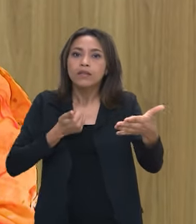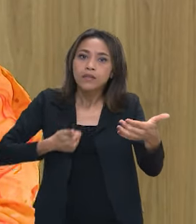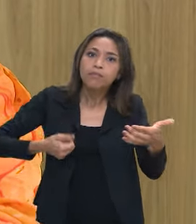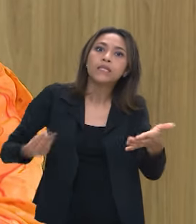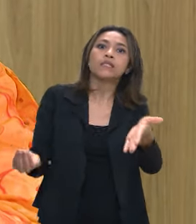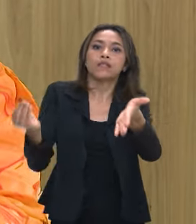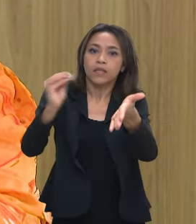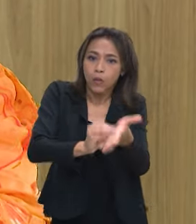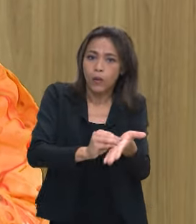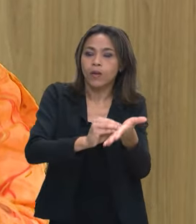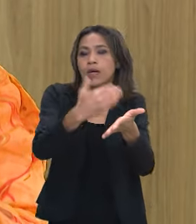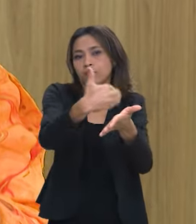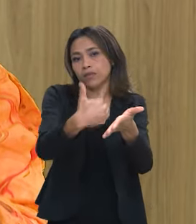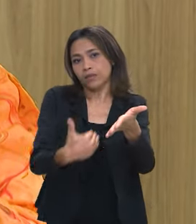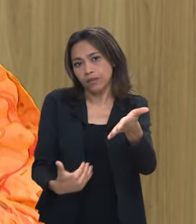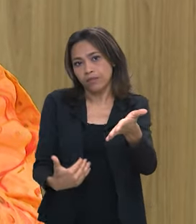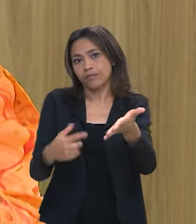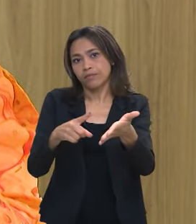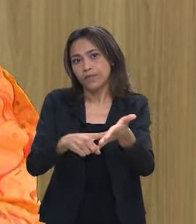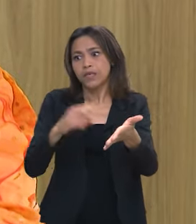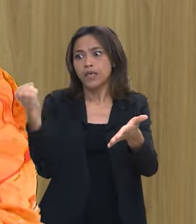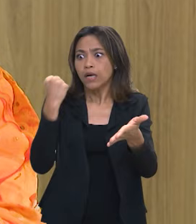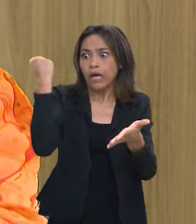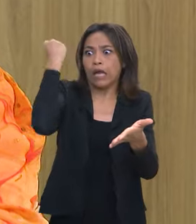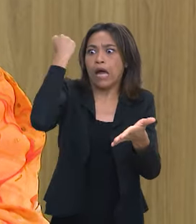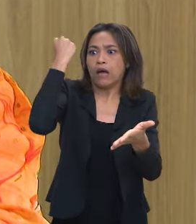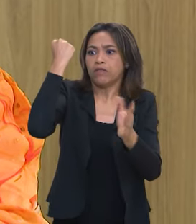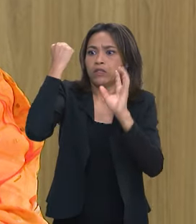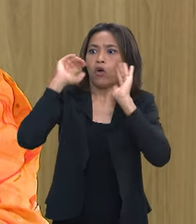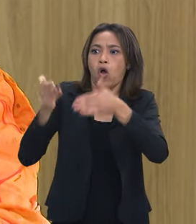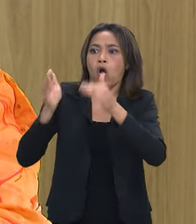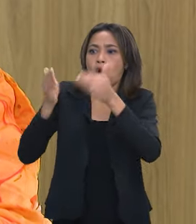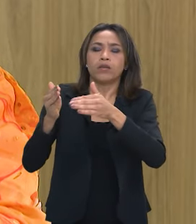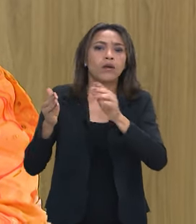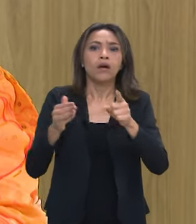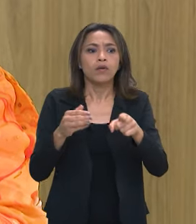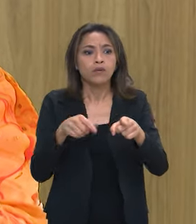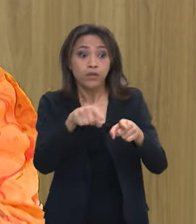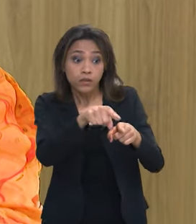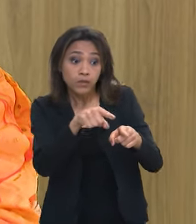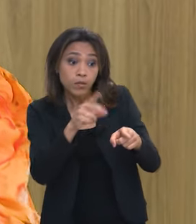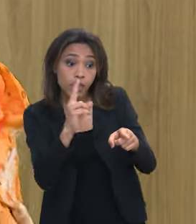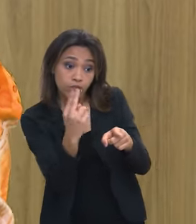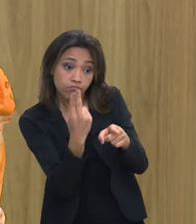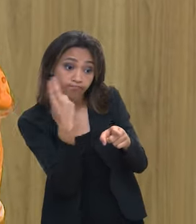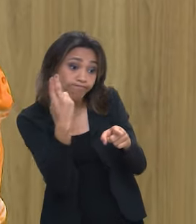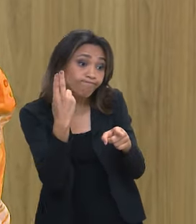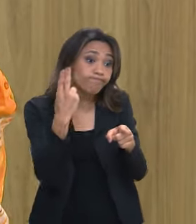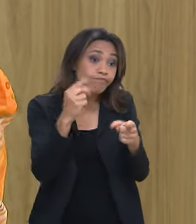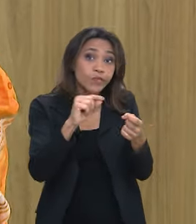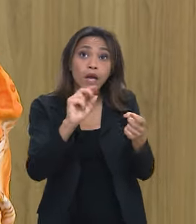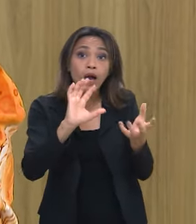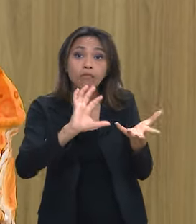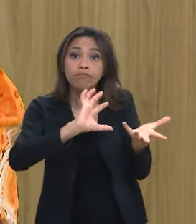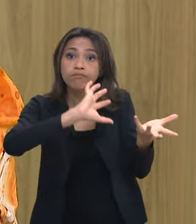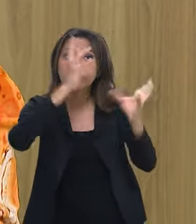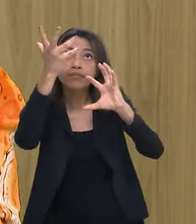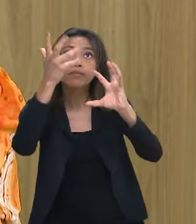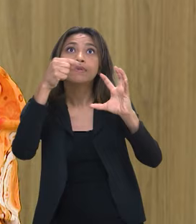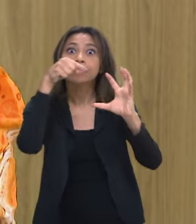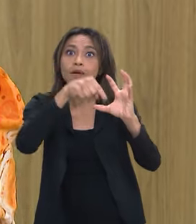sempre a gravidade não só das emergências sanitárias mas das emergências